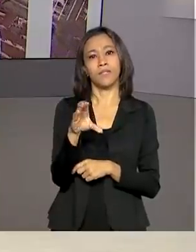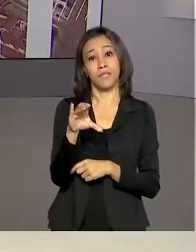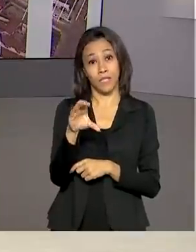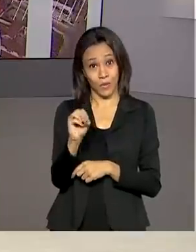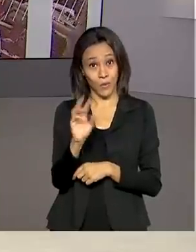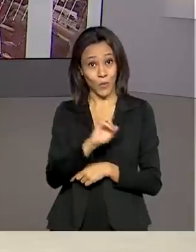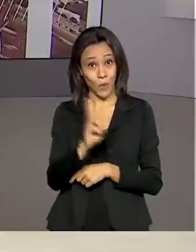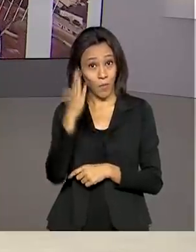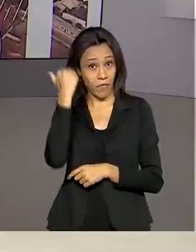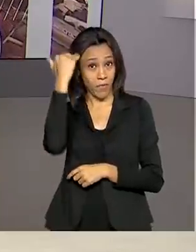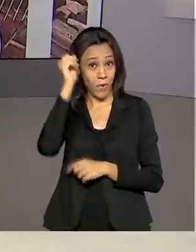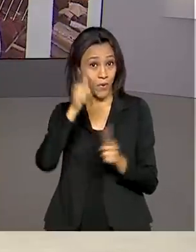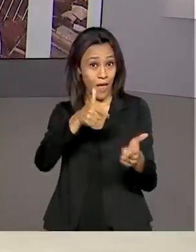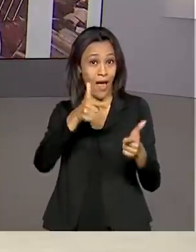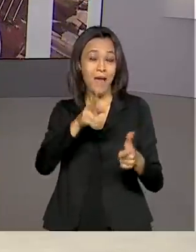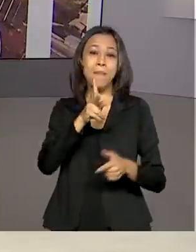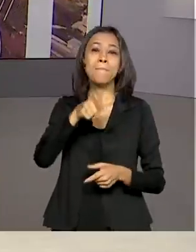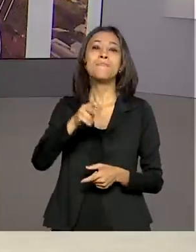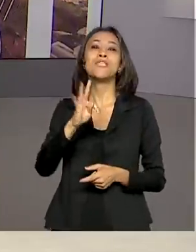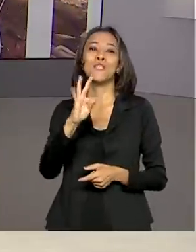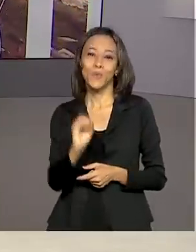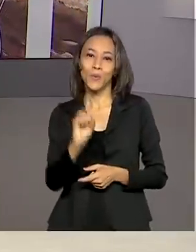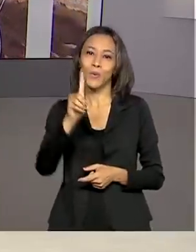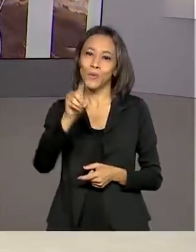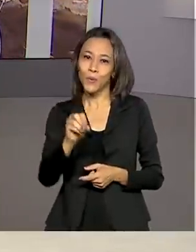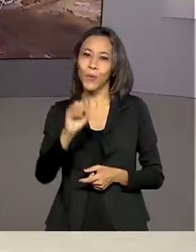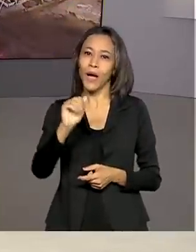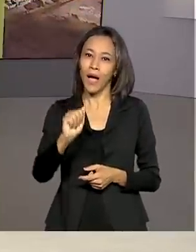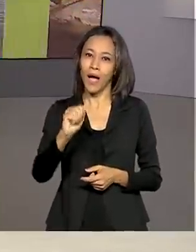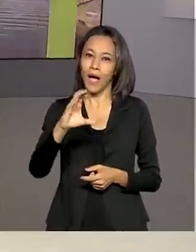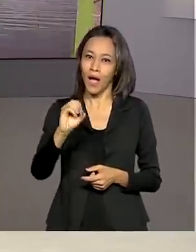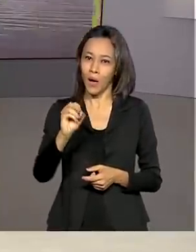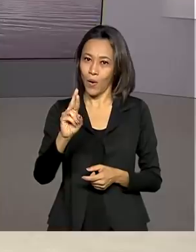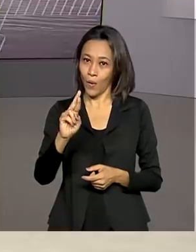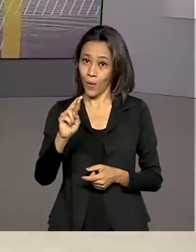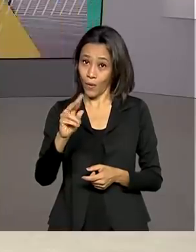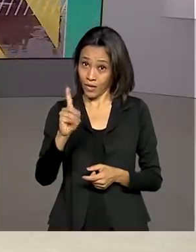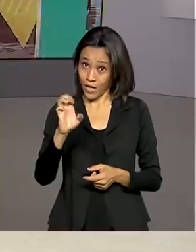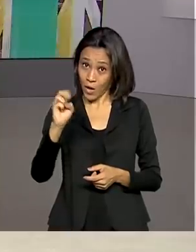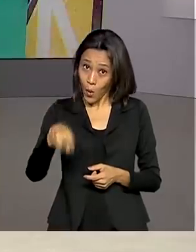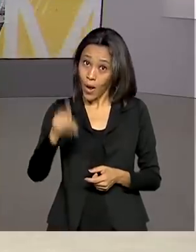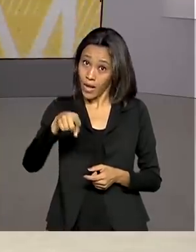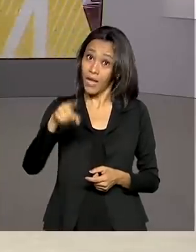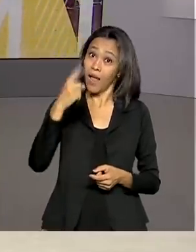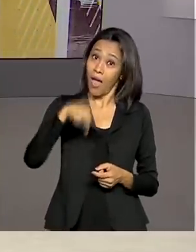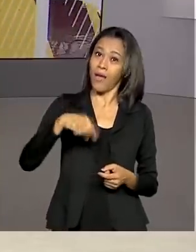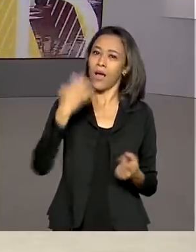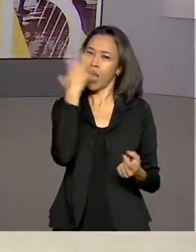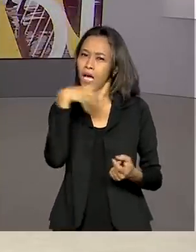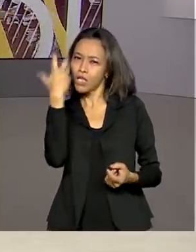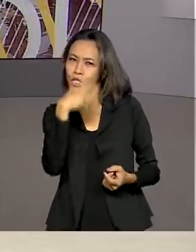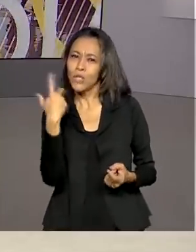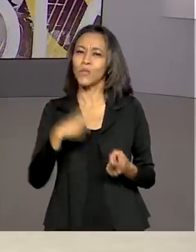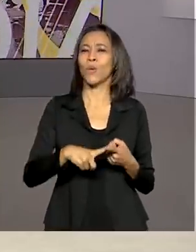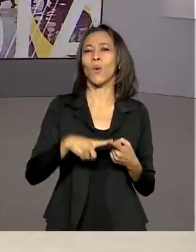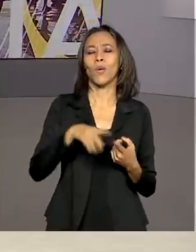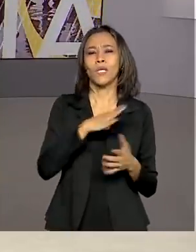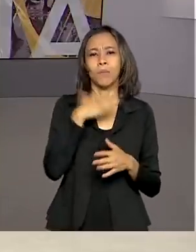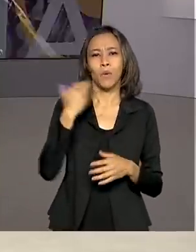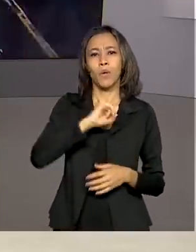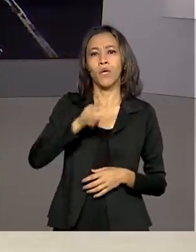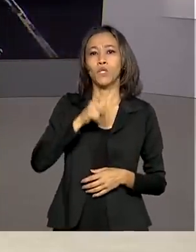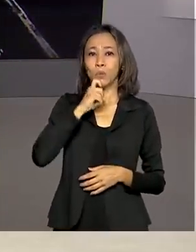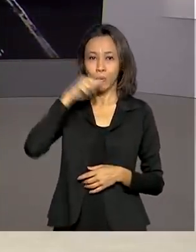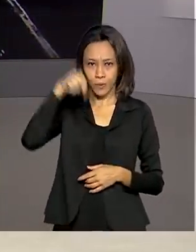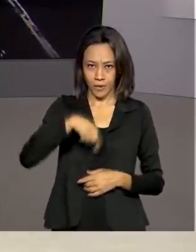Pinto do Acordeon, como era conhecido, foi instrumentista, cantor e compositor. O músico morreu em julho deste ano.